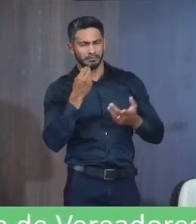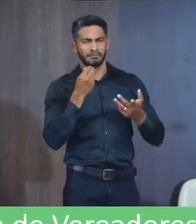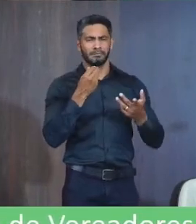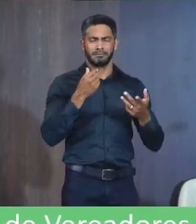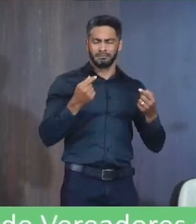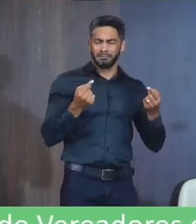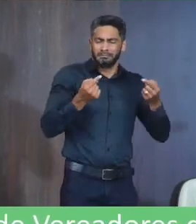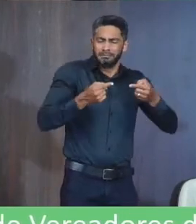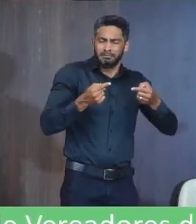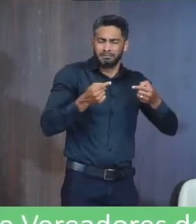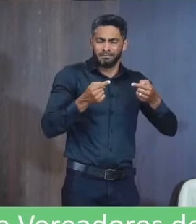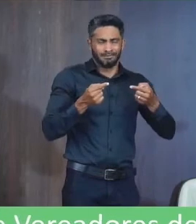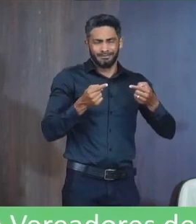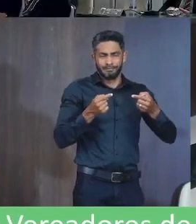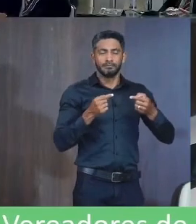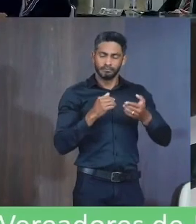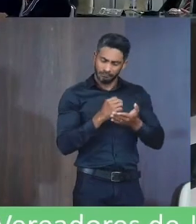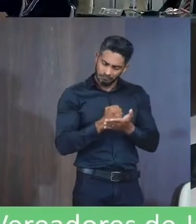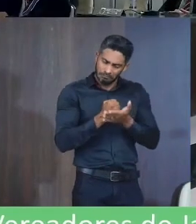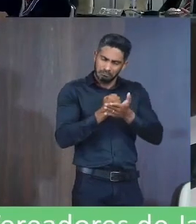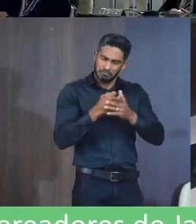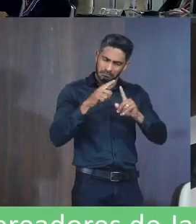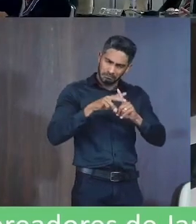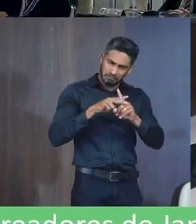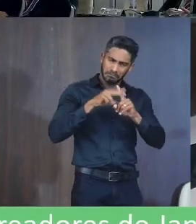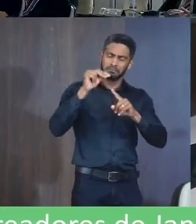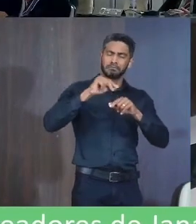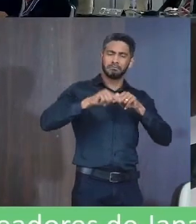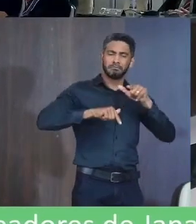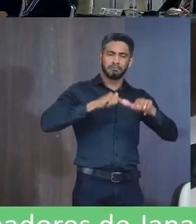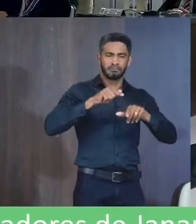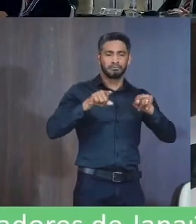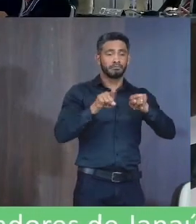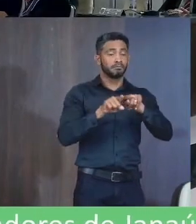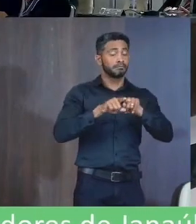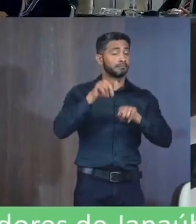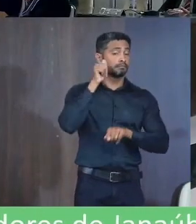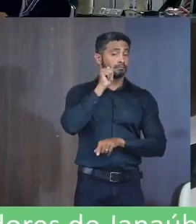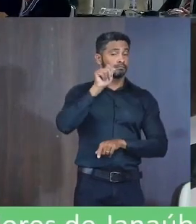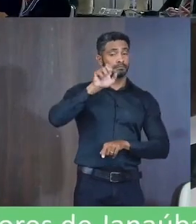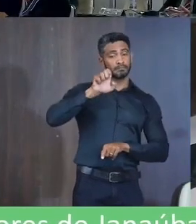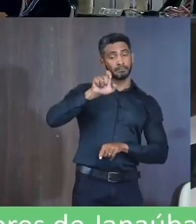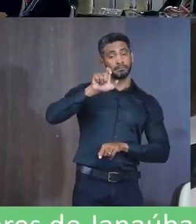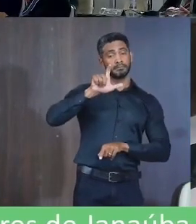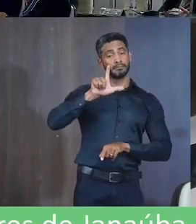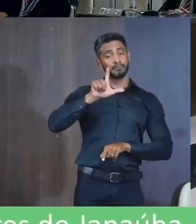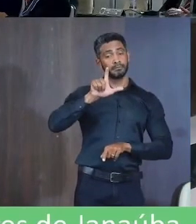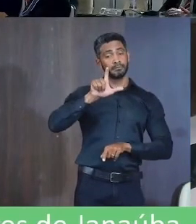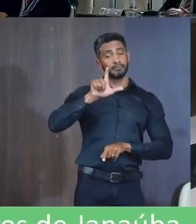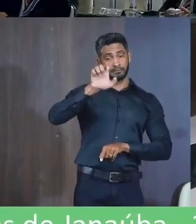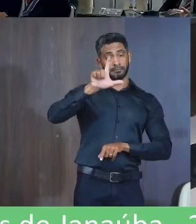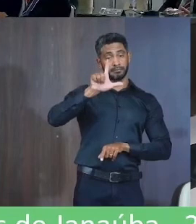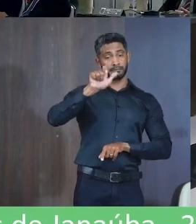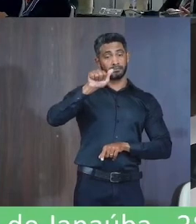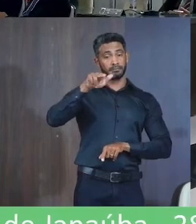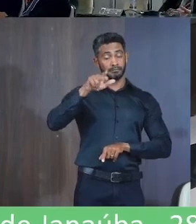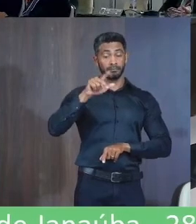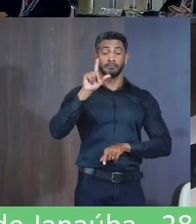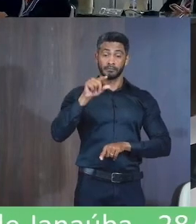ela está aí Superando com esse trabalho E também Para a senhora Elane Pereira Lopes Que é uma técnica De